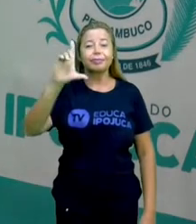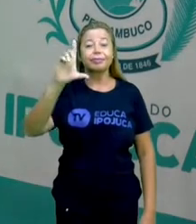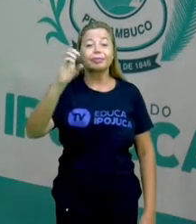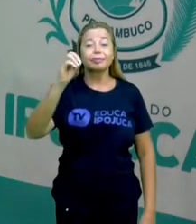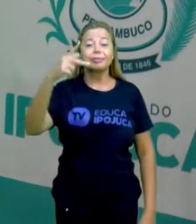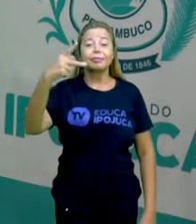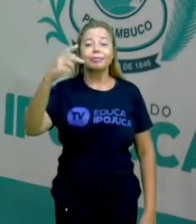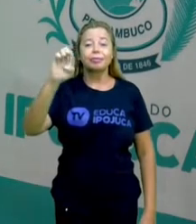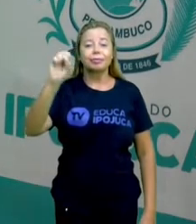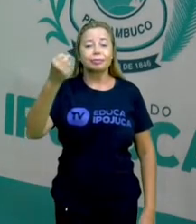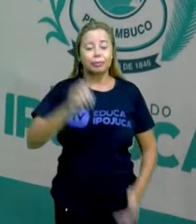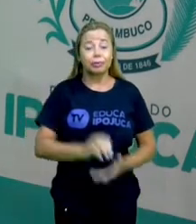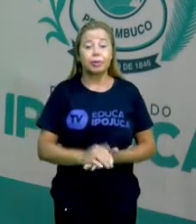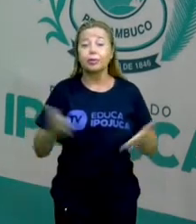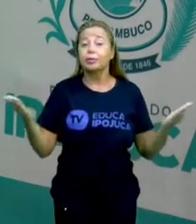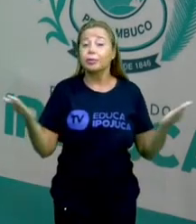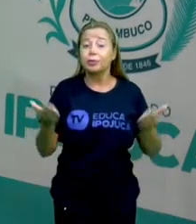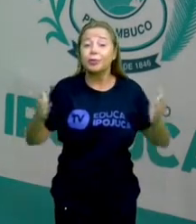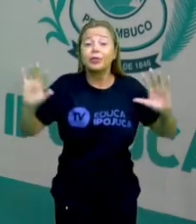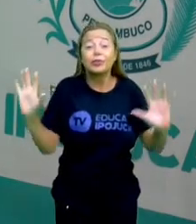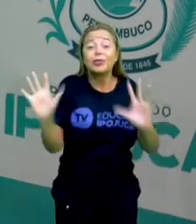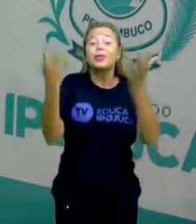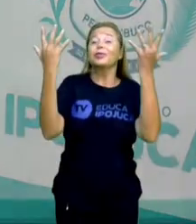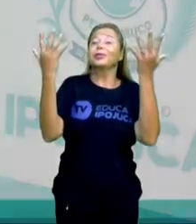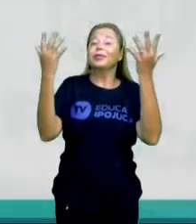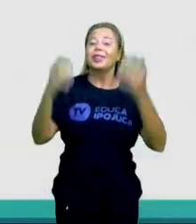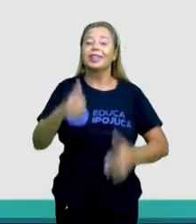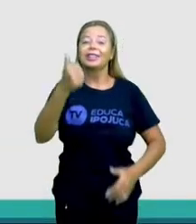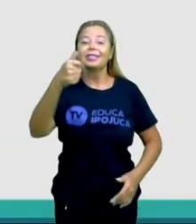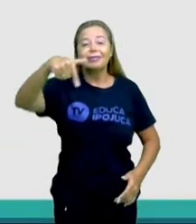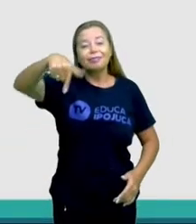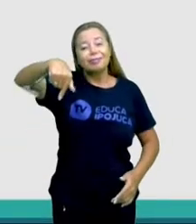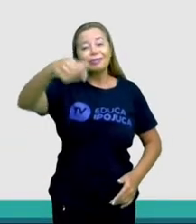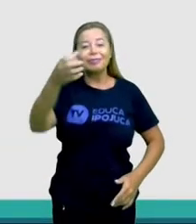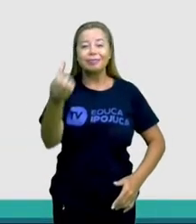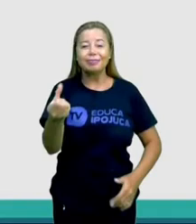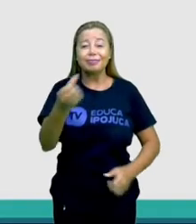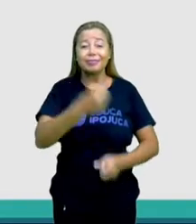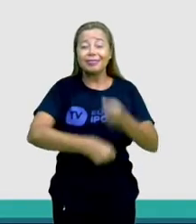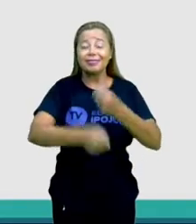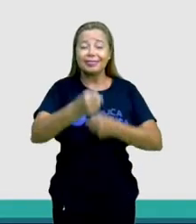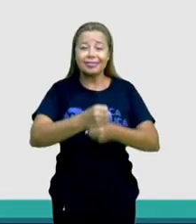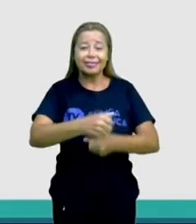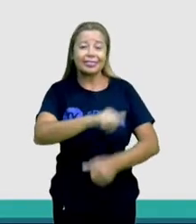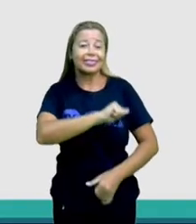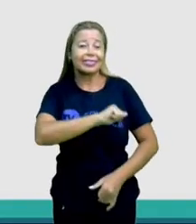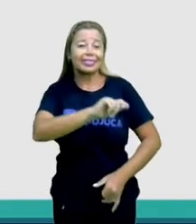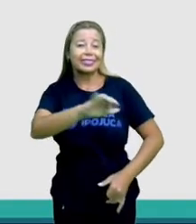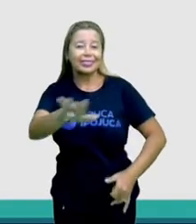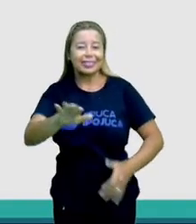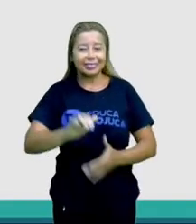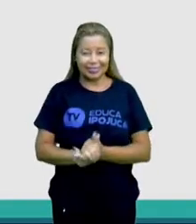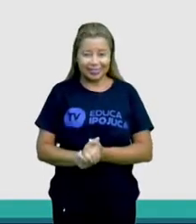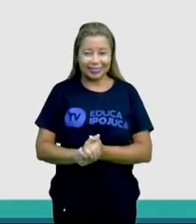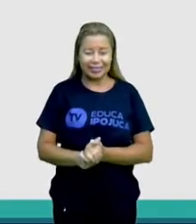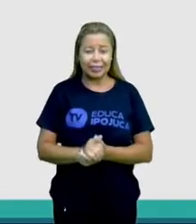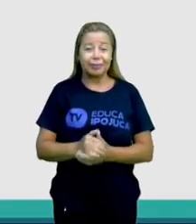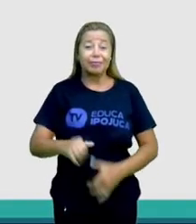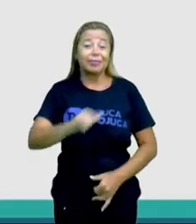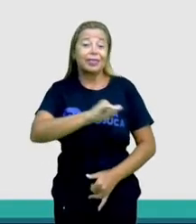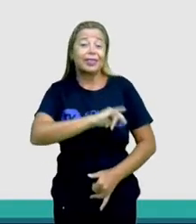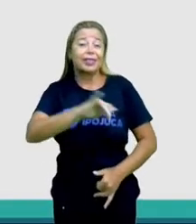para festejar junto com vocês os 176 anos da nossa cidade do Ipojuca. Ipojuca, sua